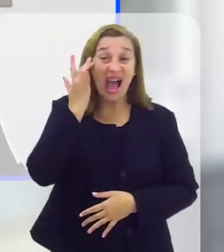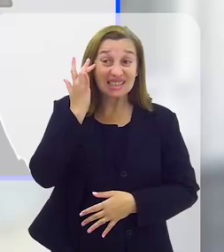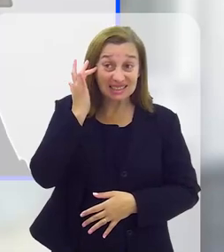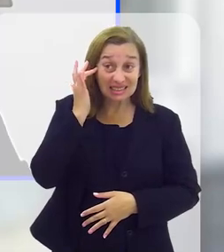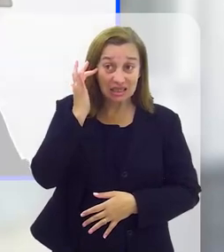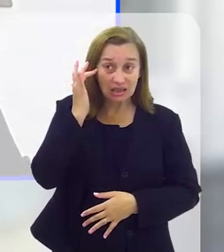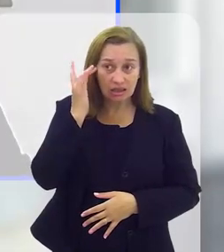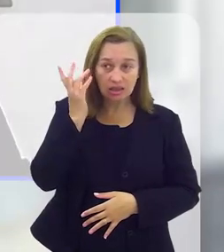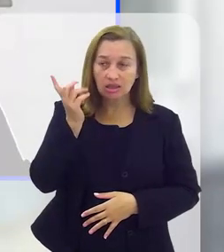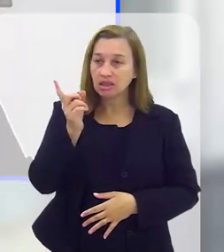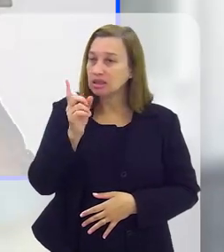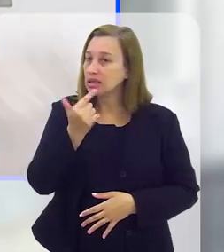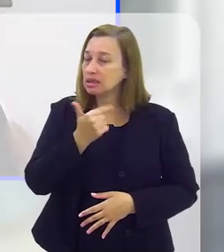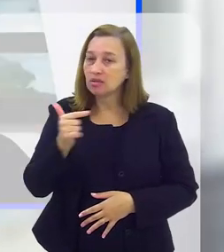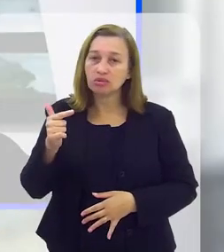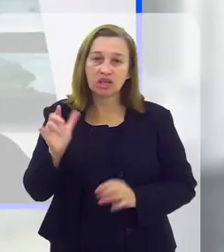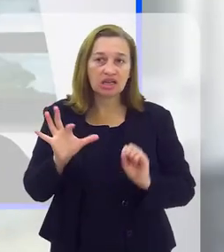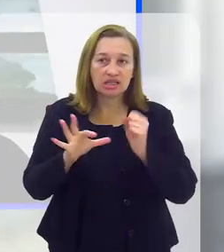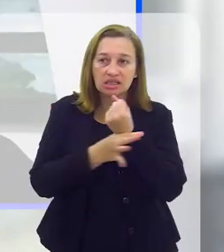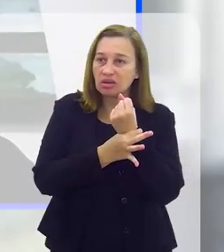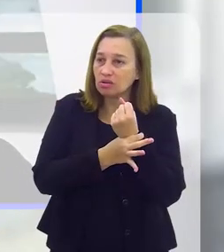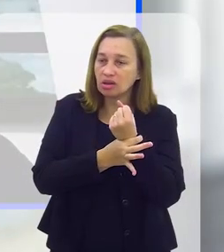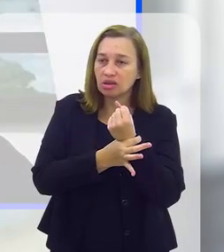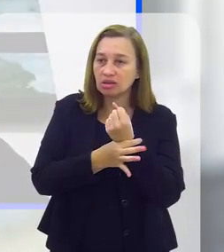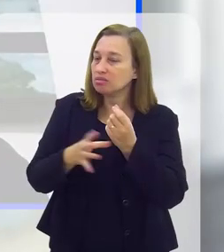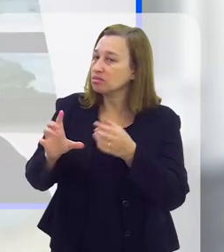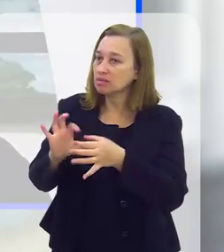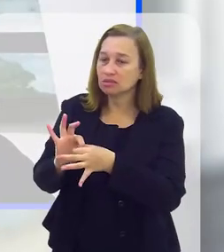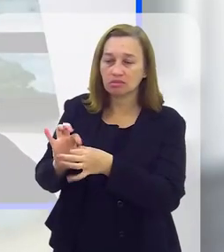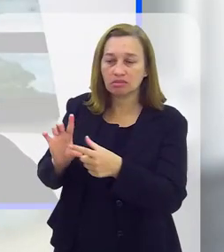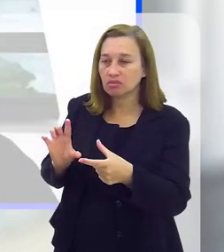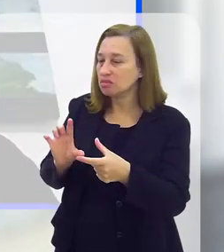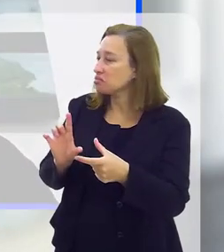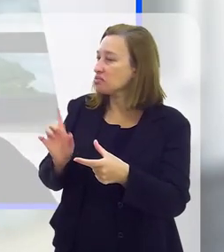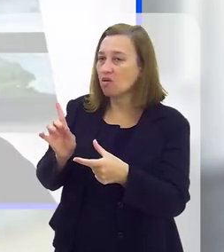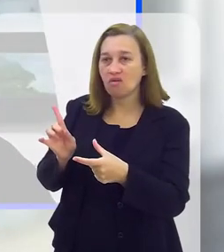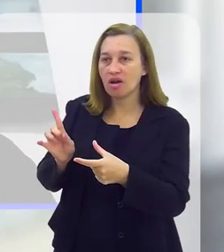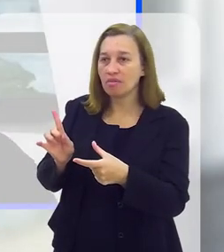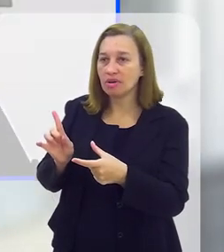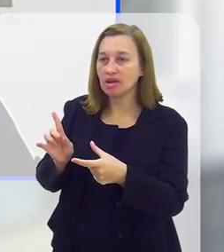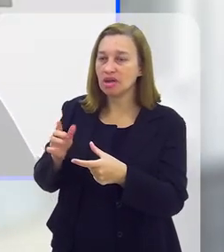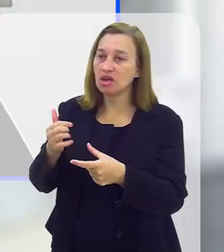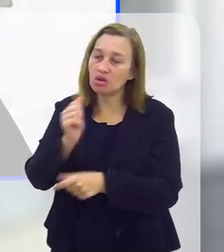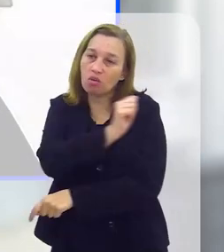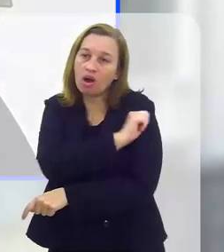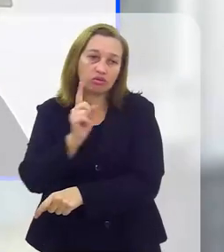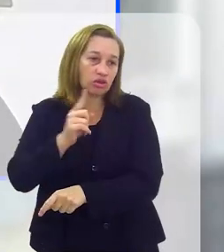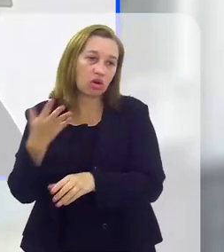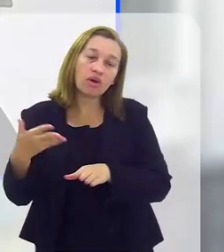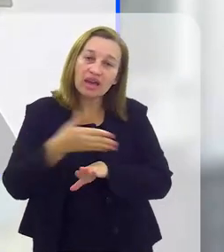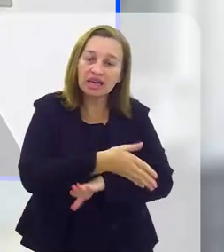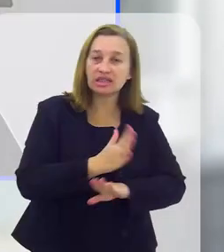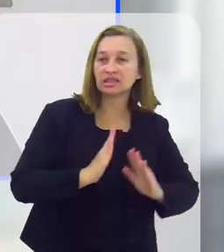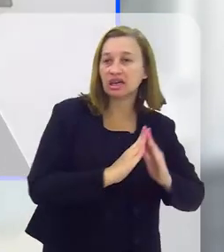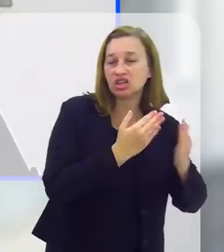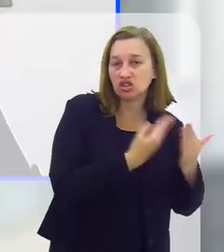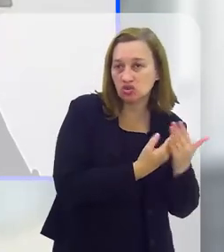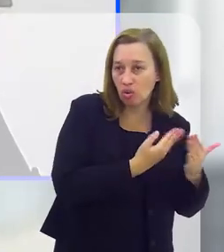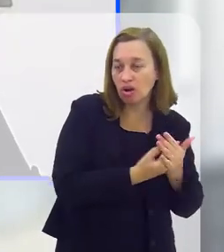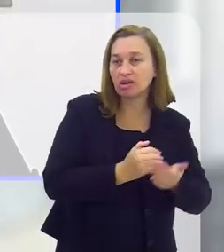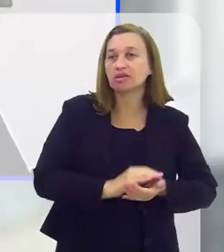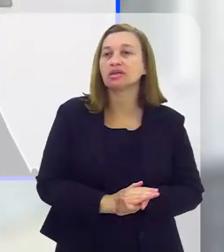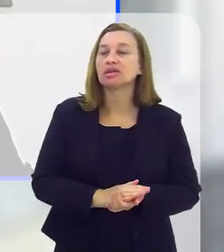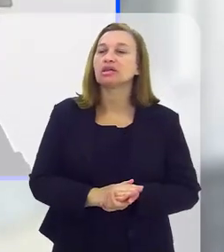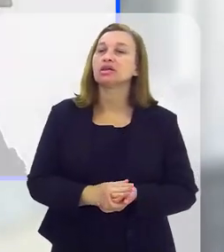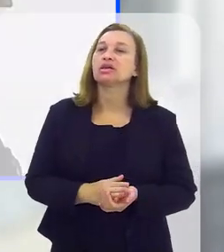achar que não tem segurança, ele não vai abrir o cadeado e o meu aluno não chega à escola. É